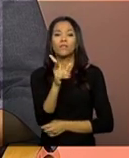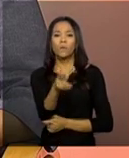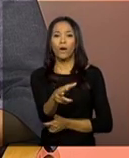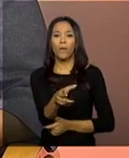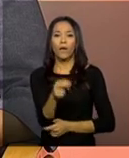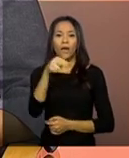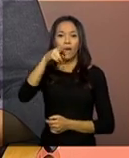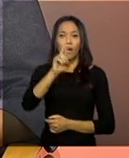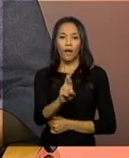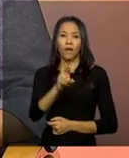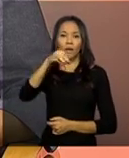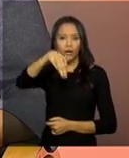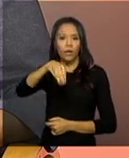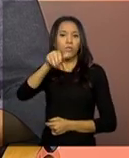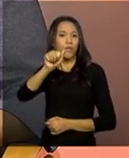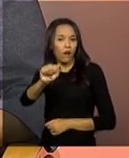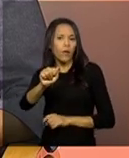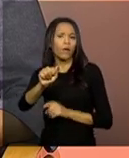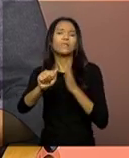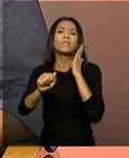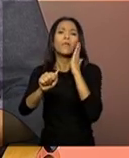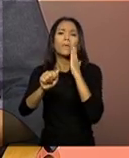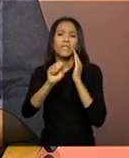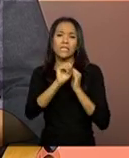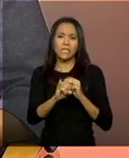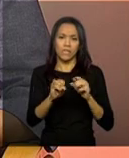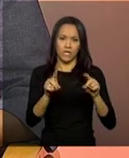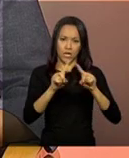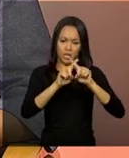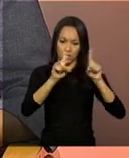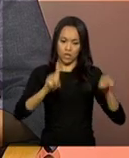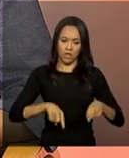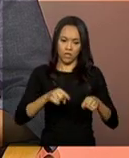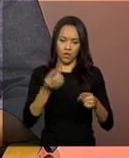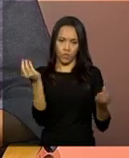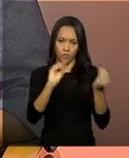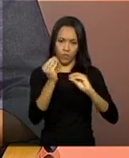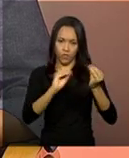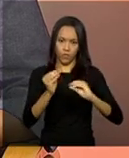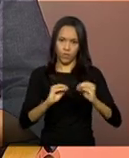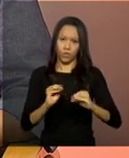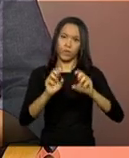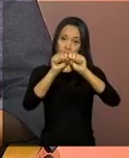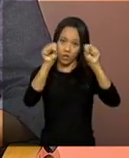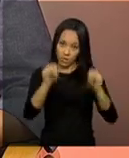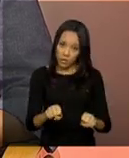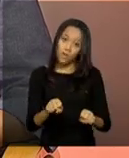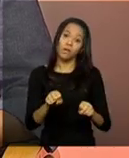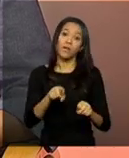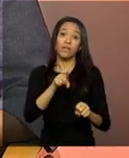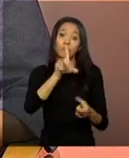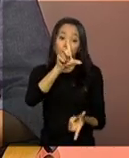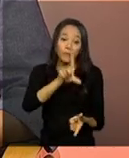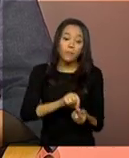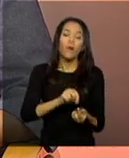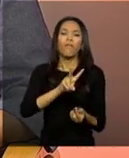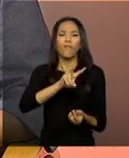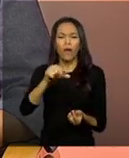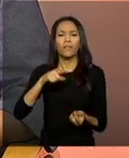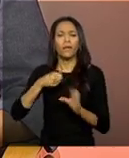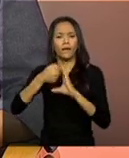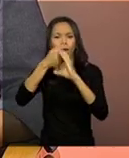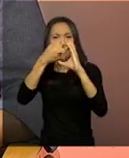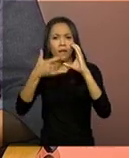RMA, gostaríamos de saber se o prontuário eletrônico simplificado possui ou possuirá a característica